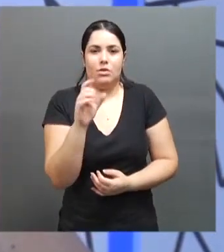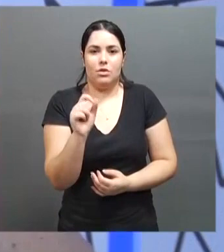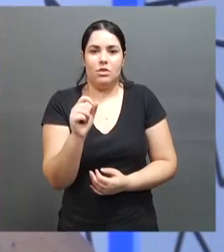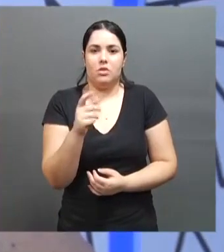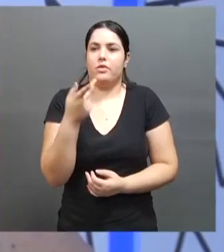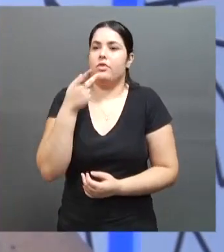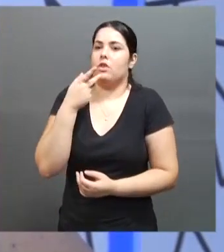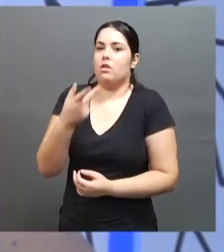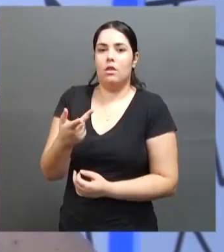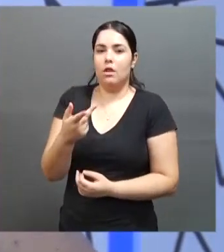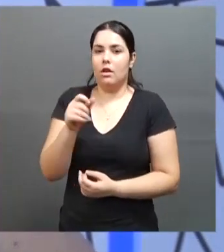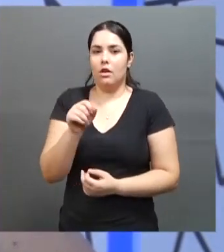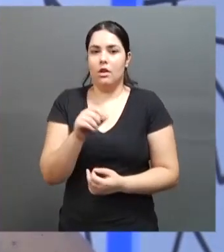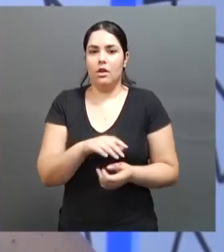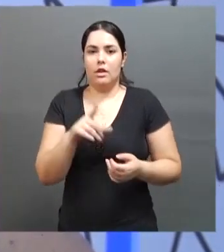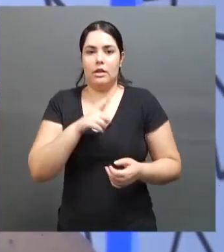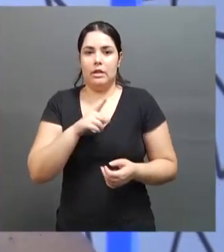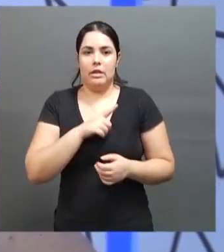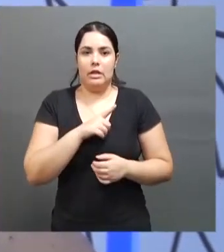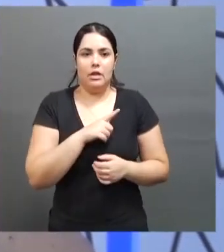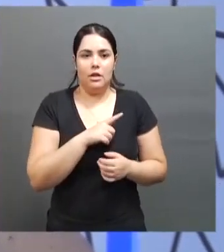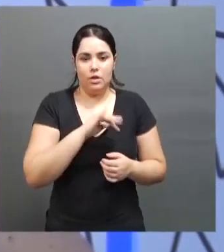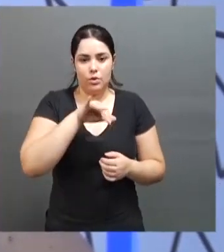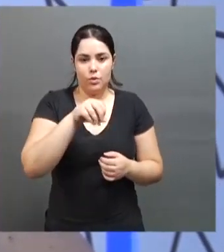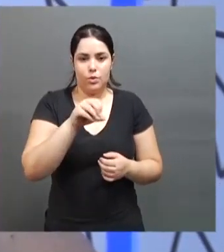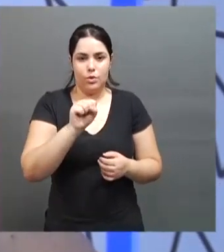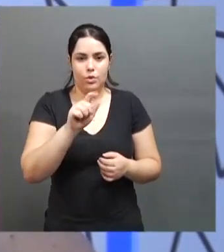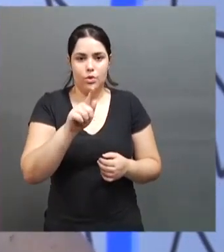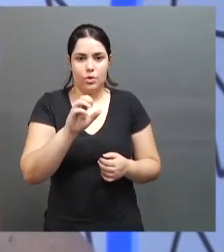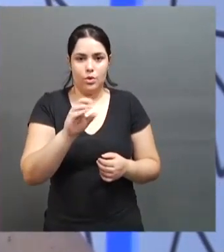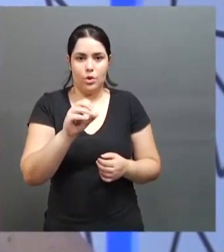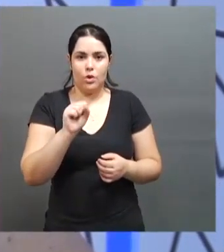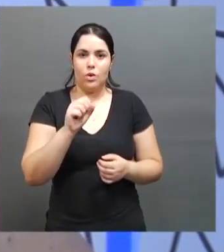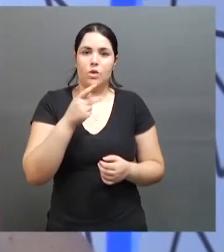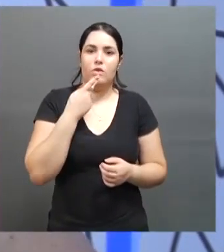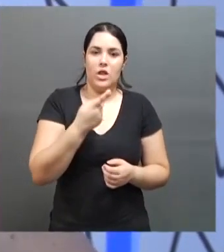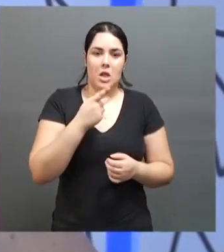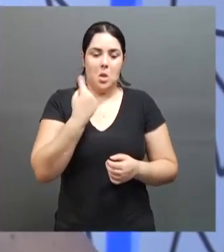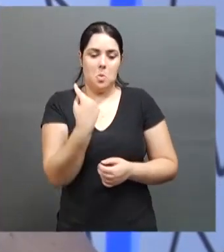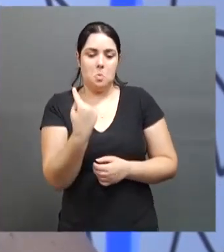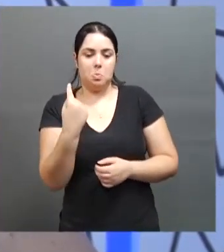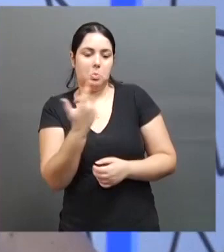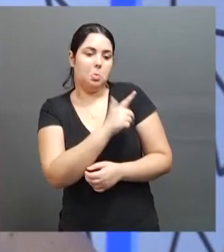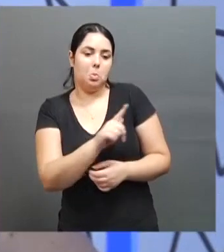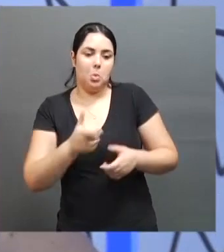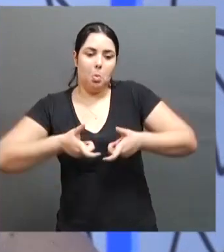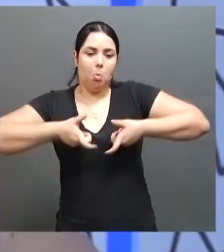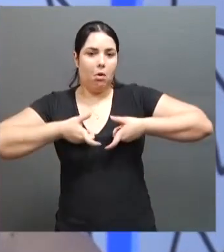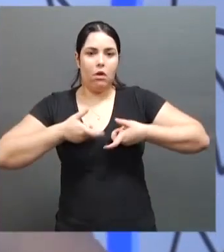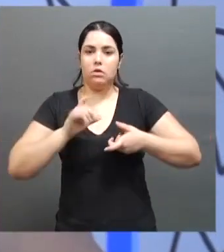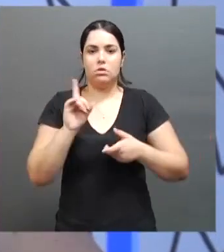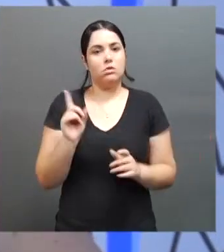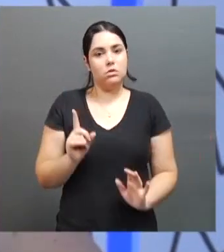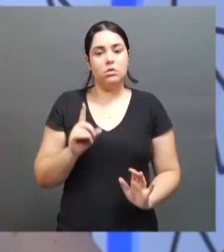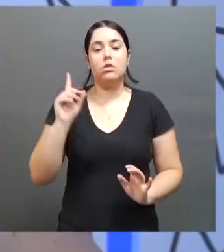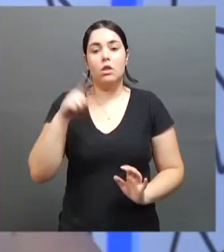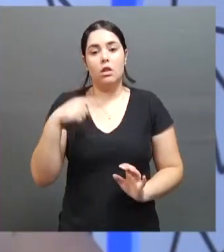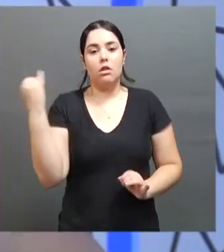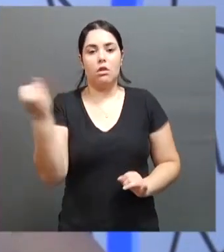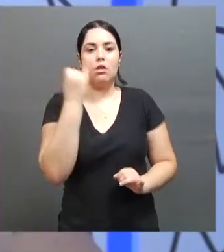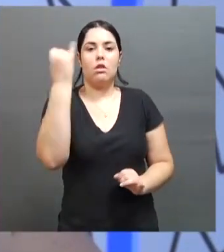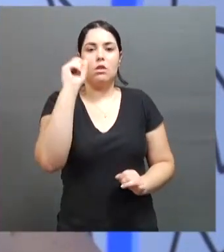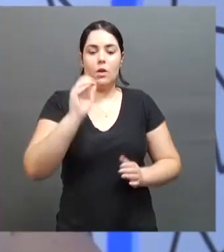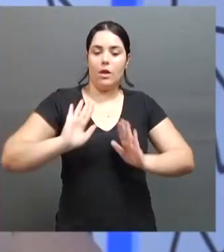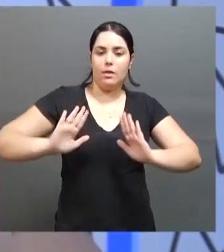falar na época que tem em Jogos Paralímpicos, citar uma ou outra medalha de ouro. Sabe, é importante